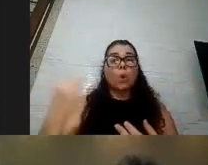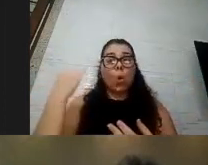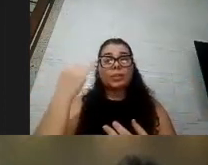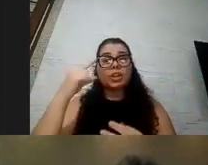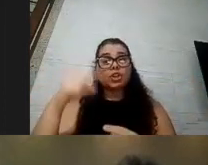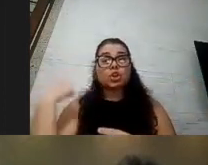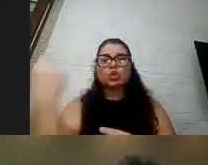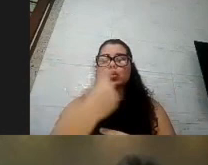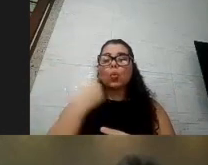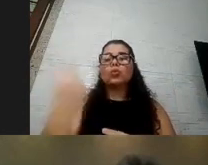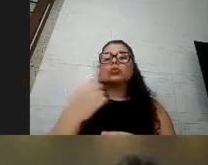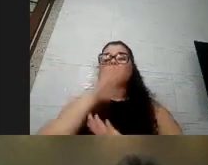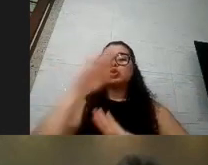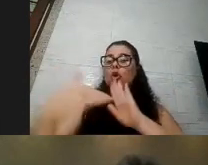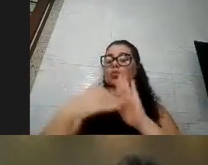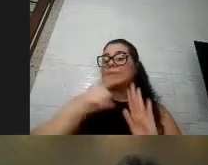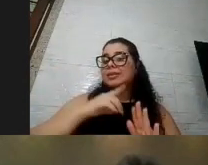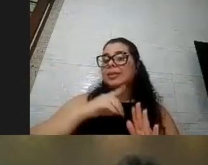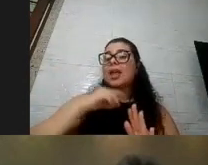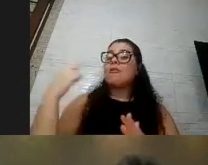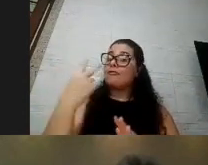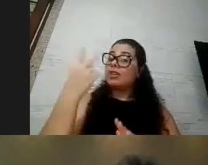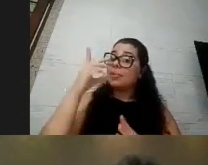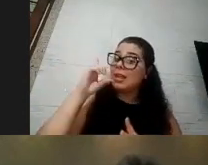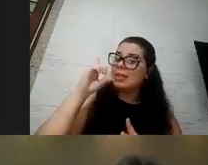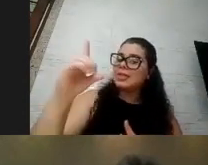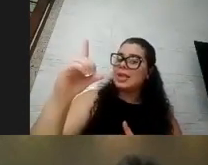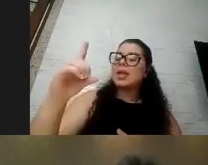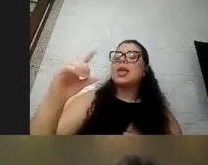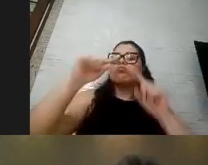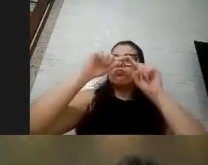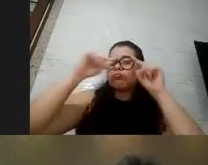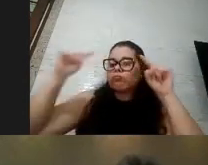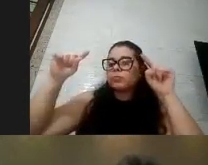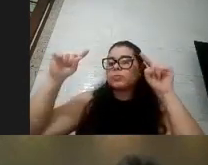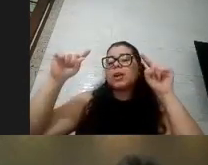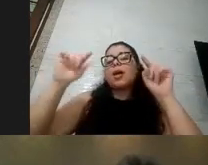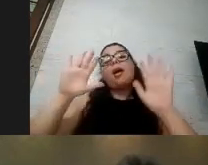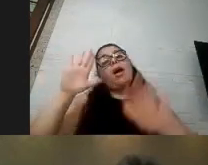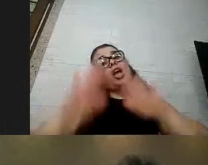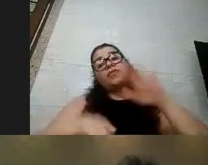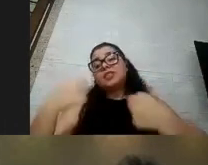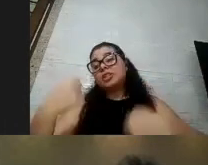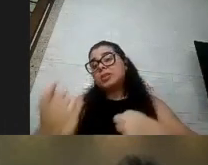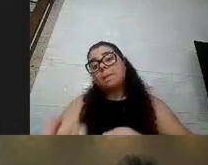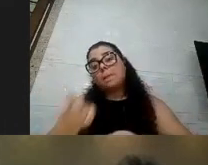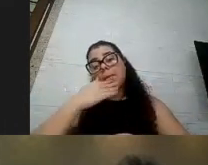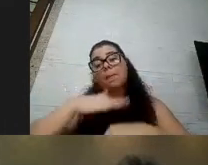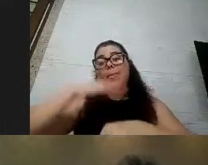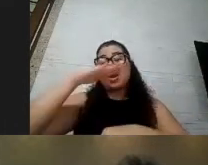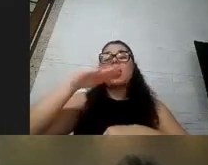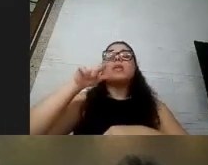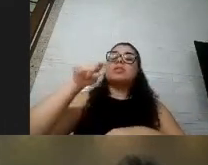níveis adequados de vitamina D talvez precise aumentar a suplementação mas aí acho que é uma coisa para você